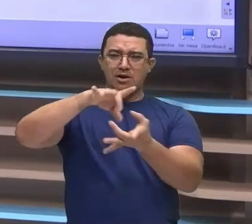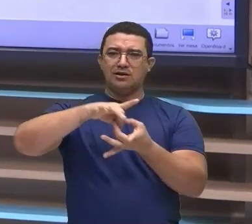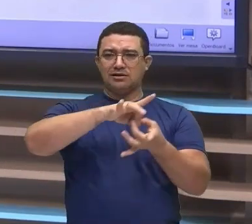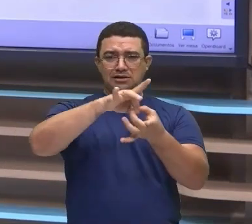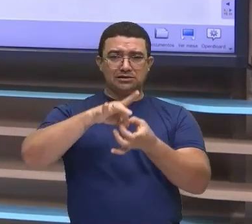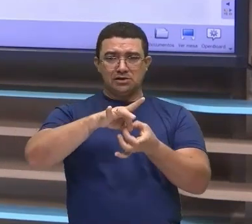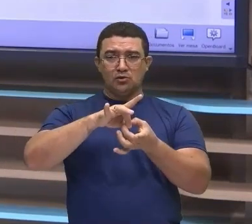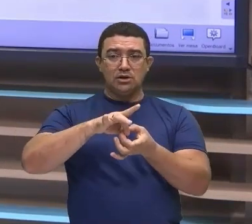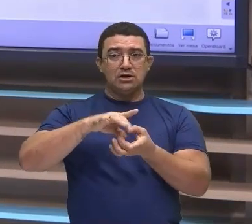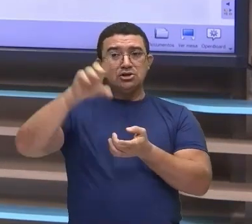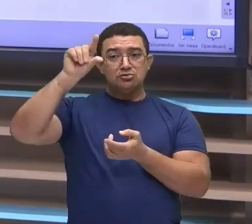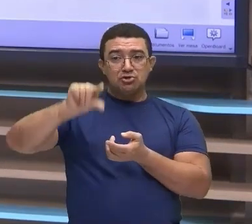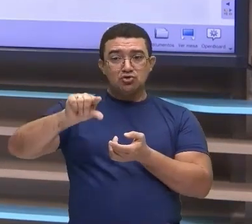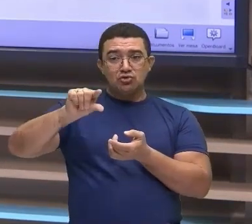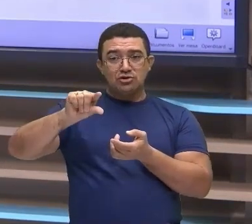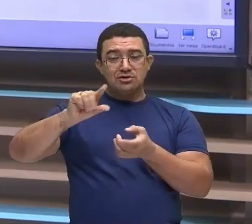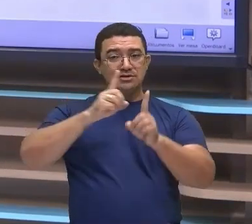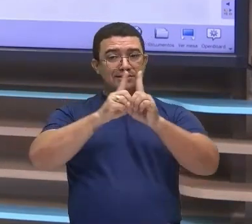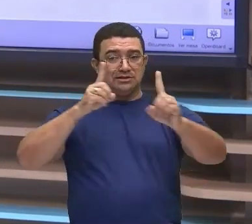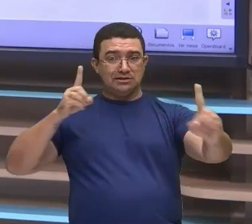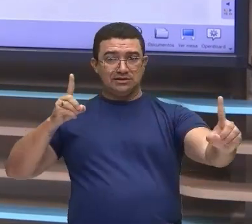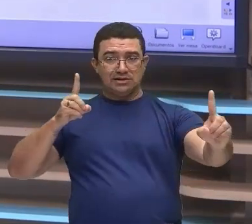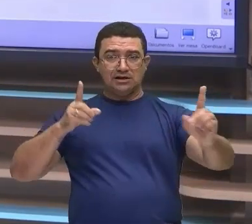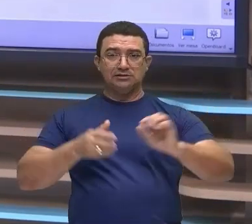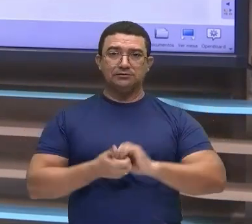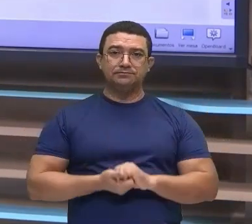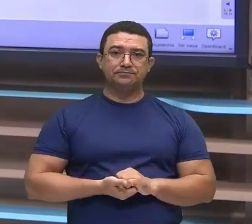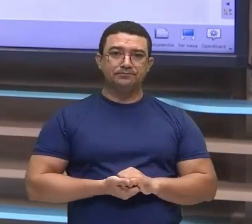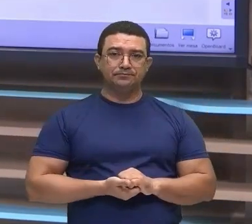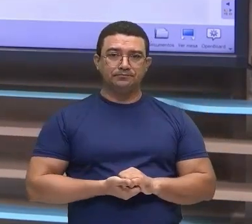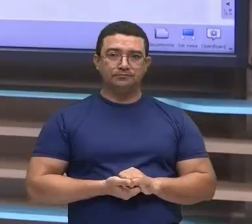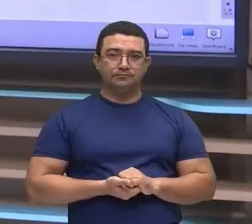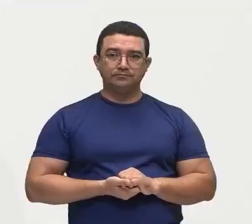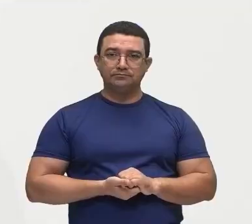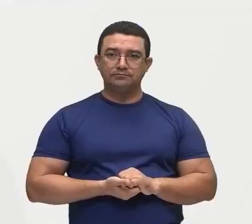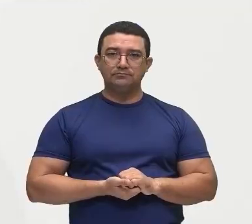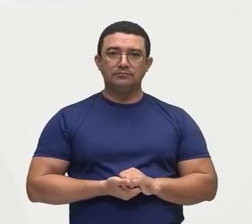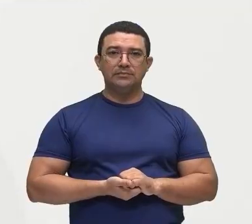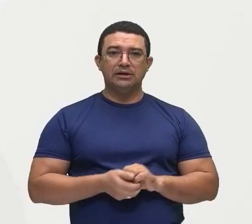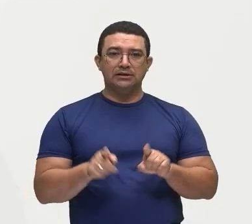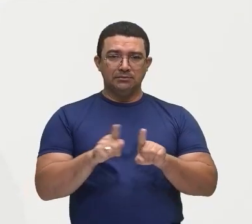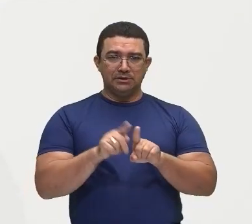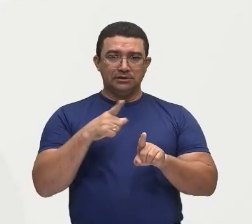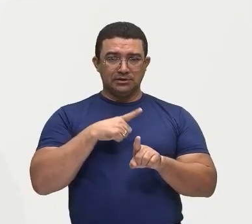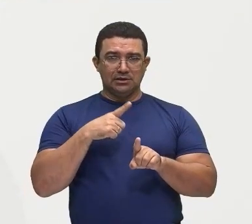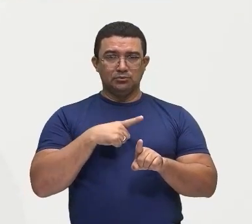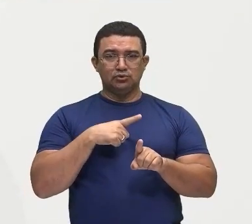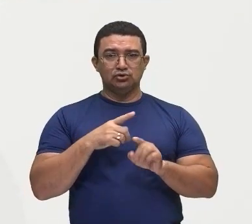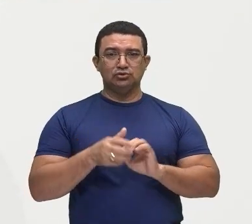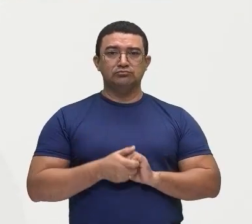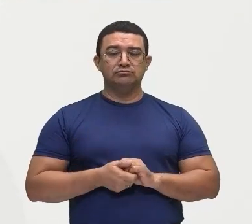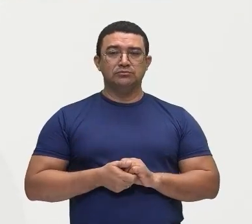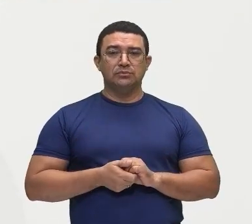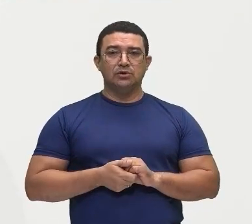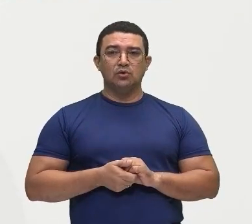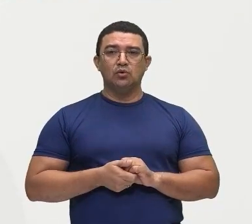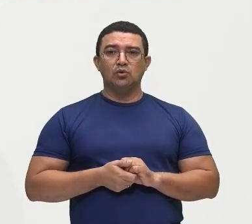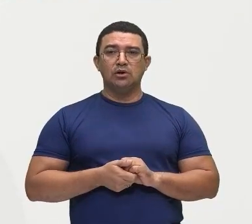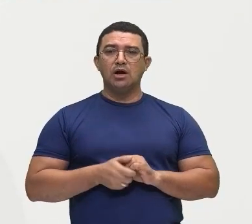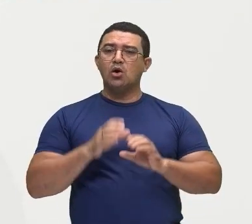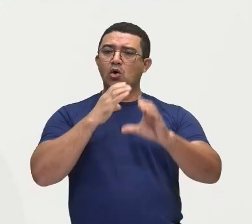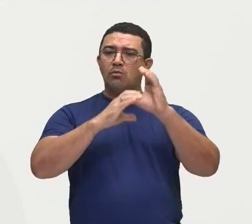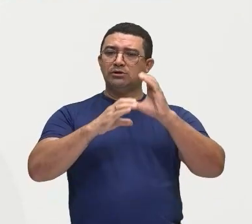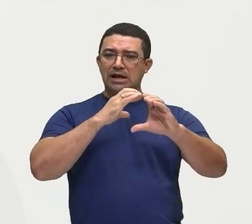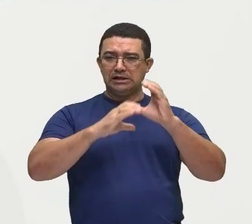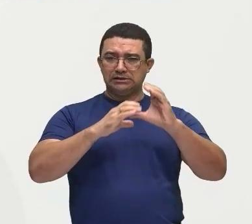essas distâncias. E aí, temos o veículo de difusão de informação que mais tem crescido, né? Que é